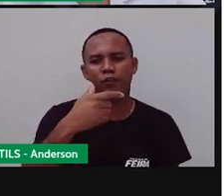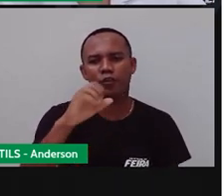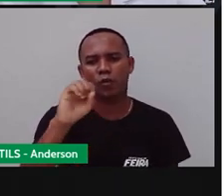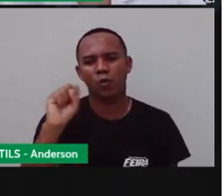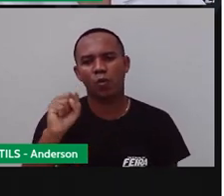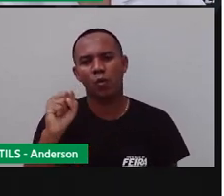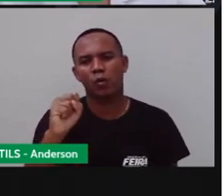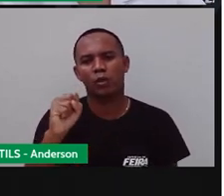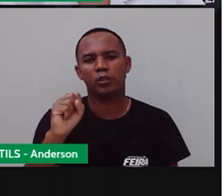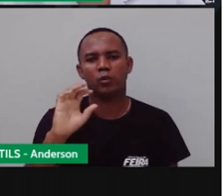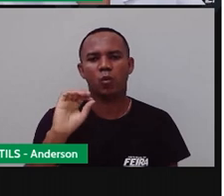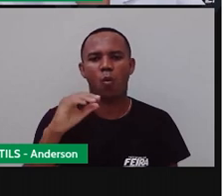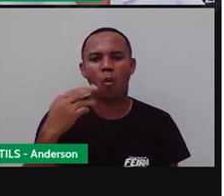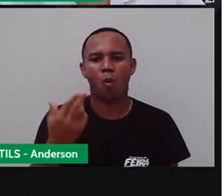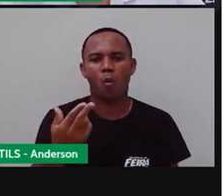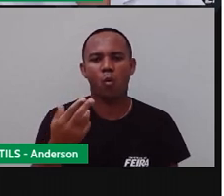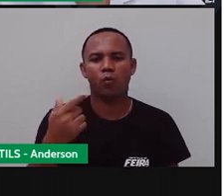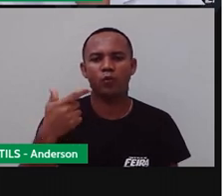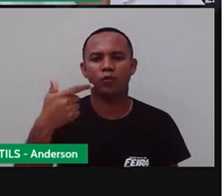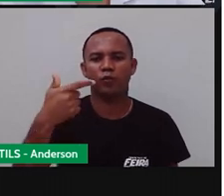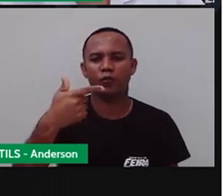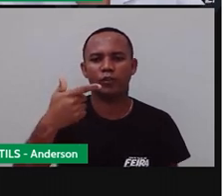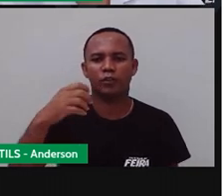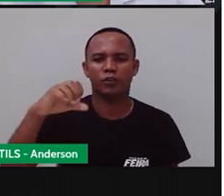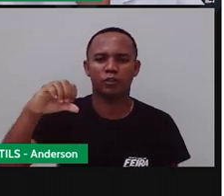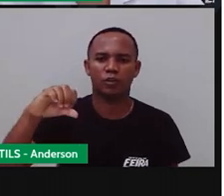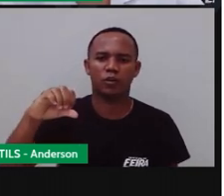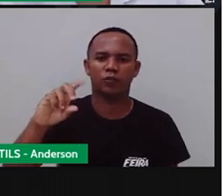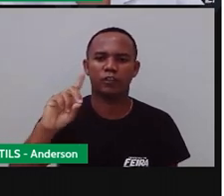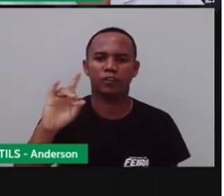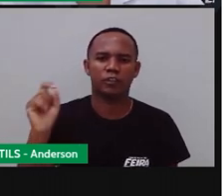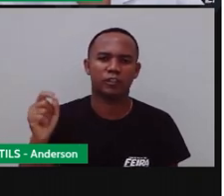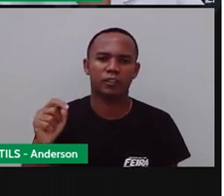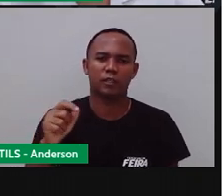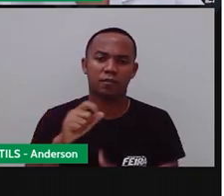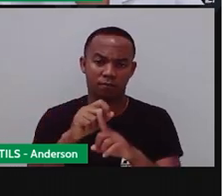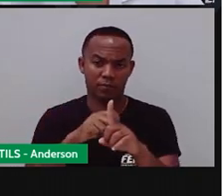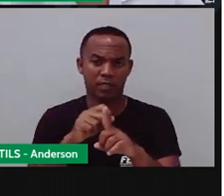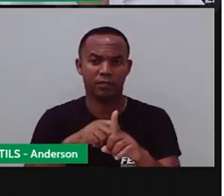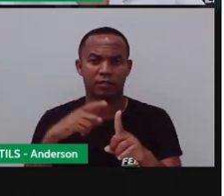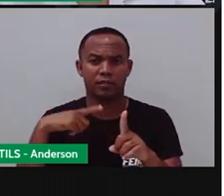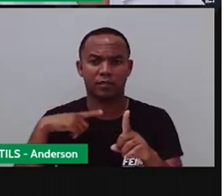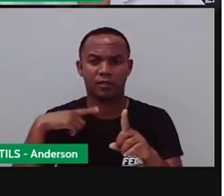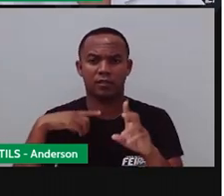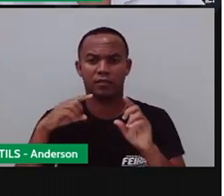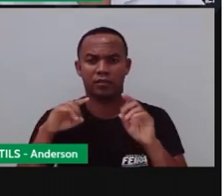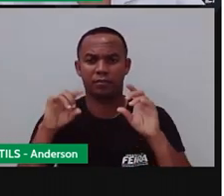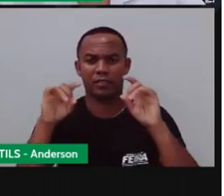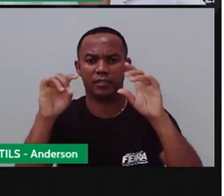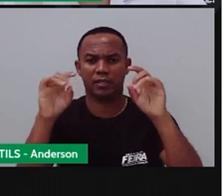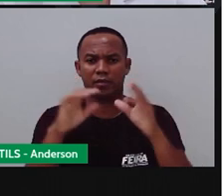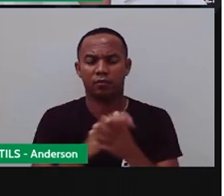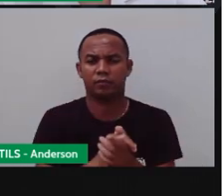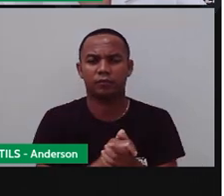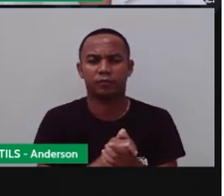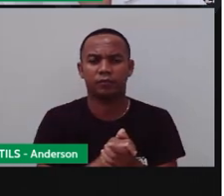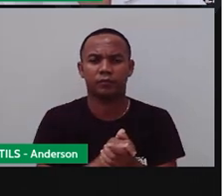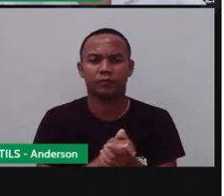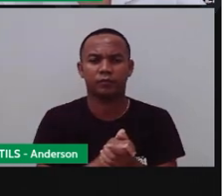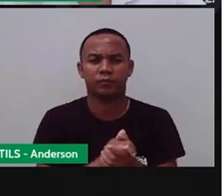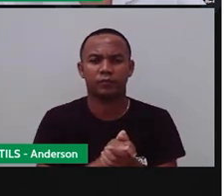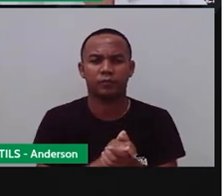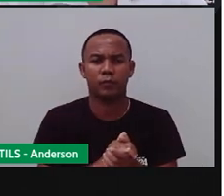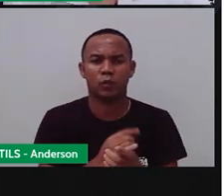fevereiro. Porque fevereiro, ele é especial. Ele tem vinte e oito ou vinte e nove. Um